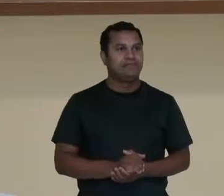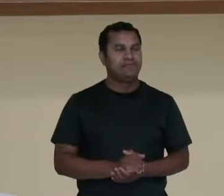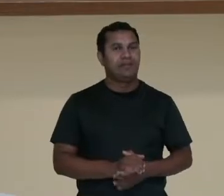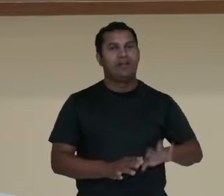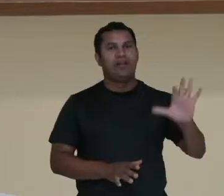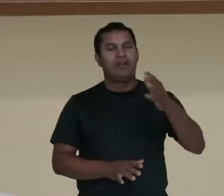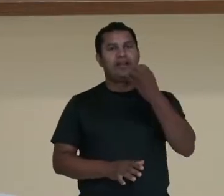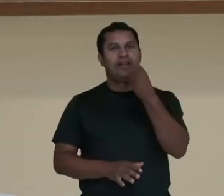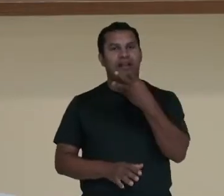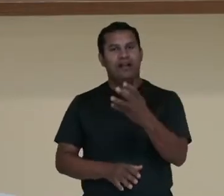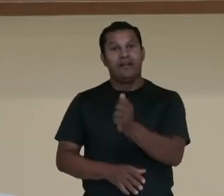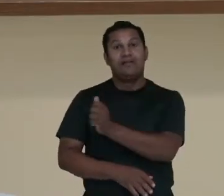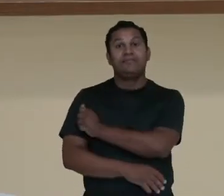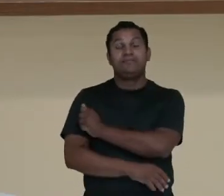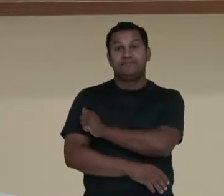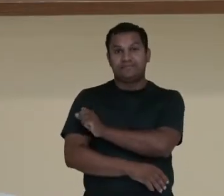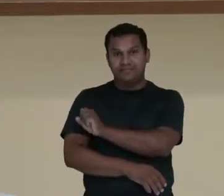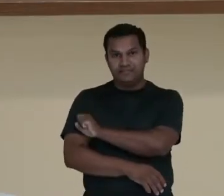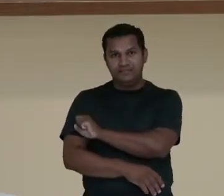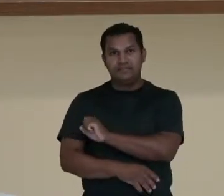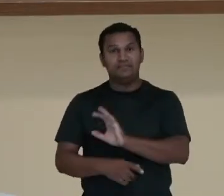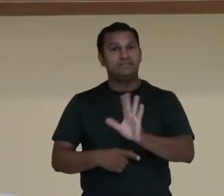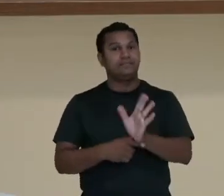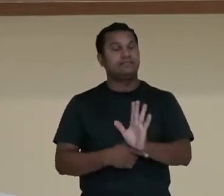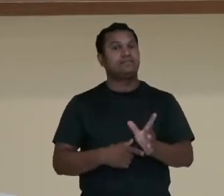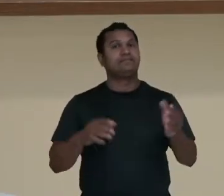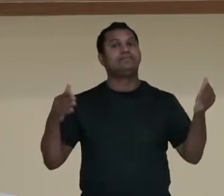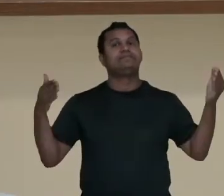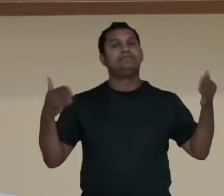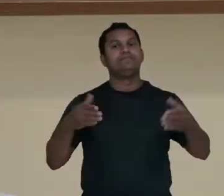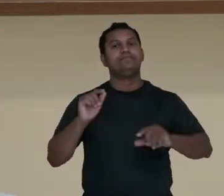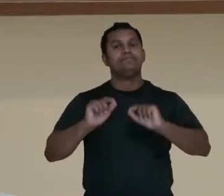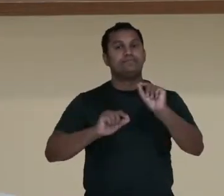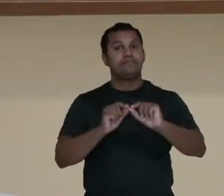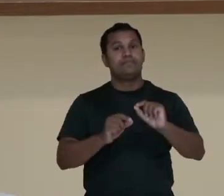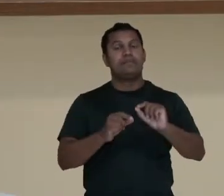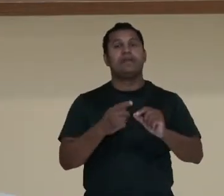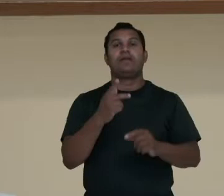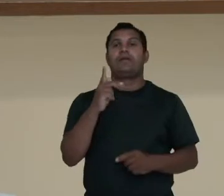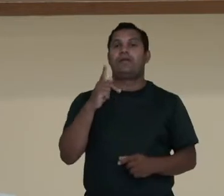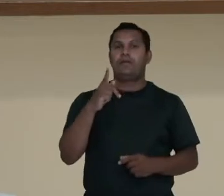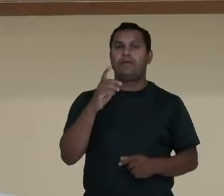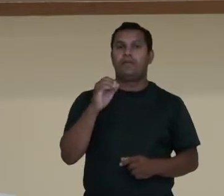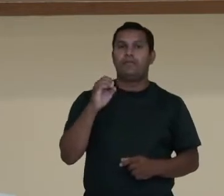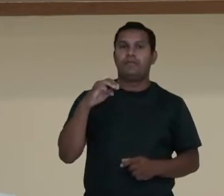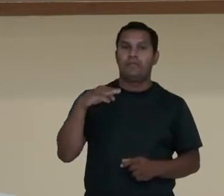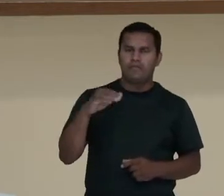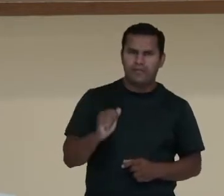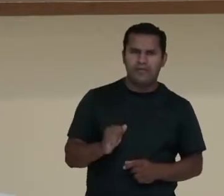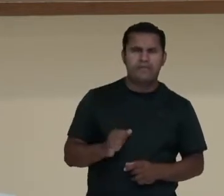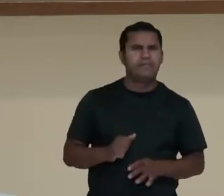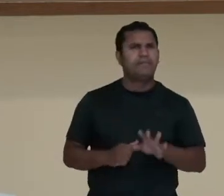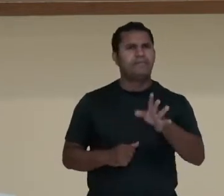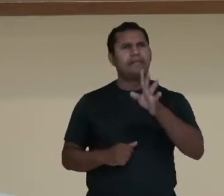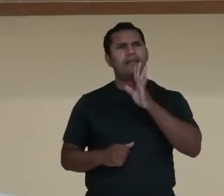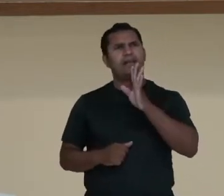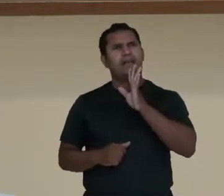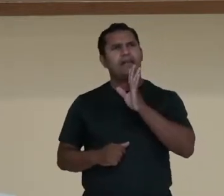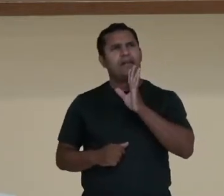Olá, estudantes do oitavo ano. Nesse vídeo vamos falar sobre o gênero poema. Você sabe o que é